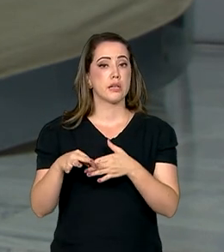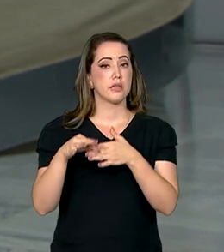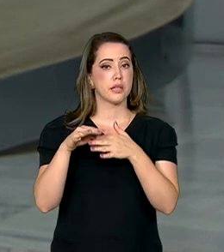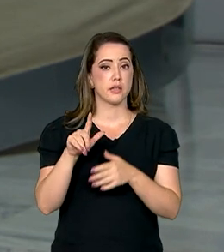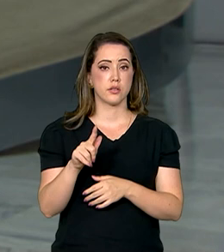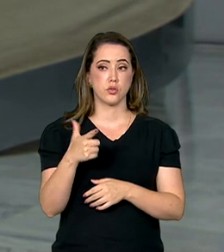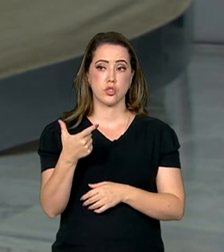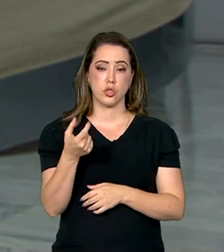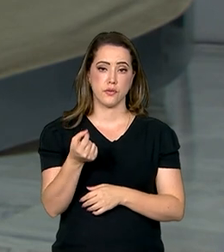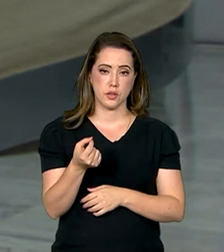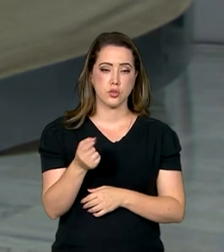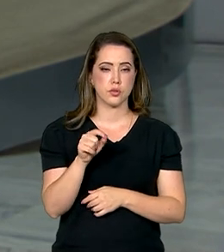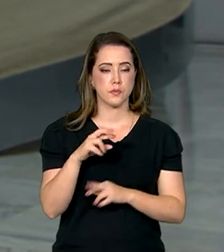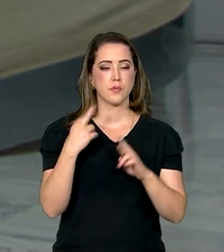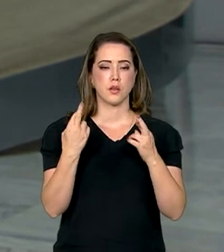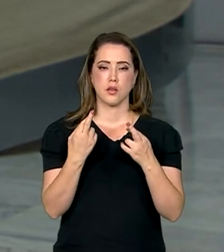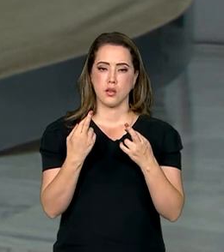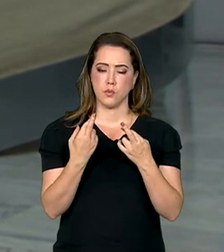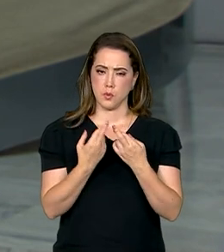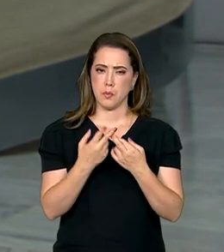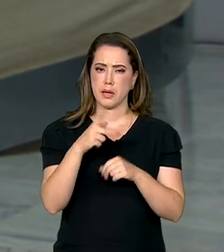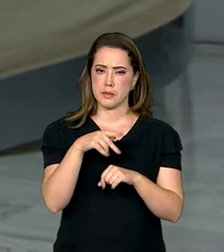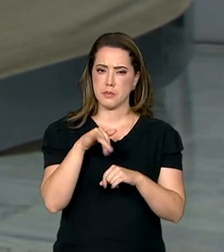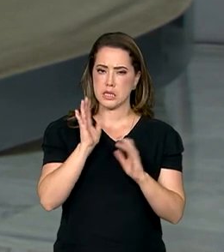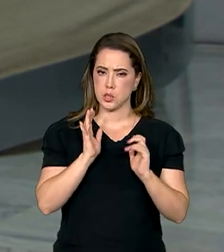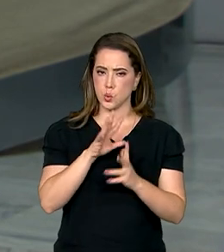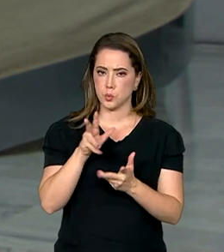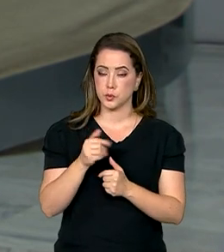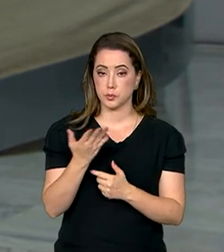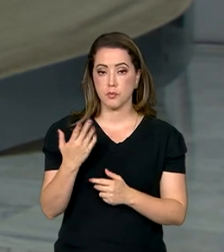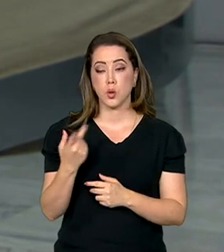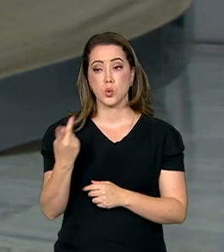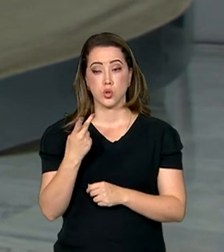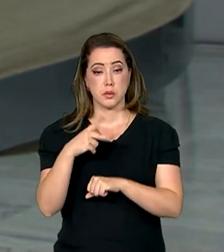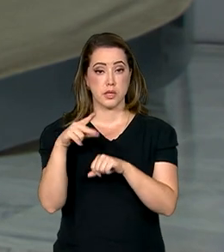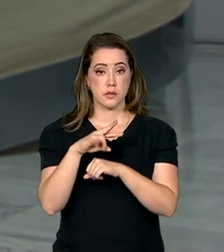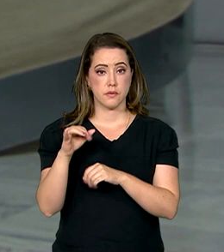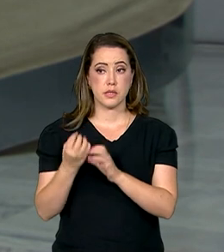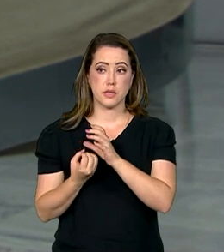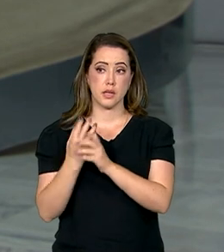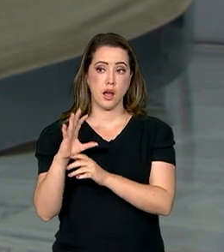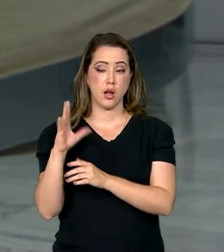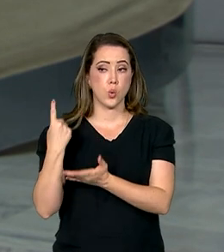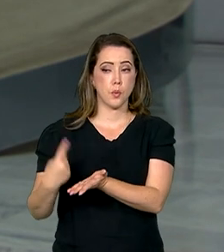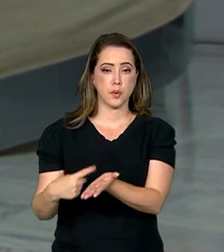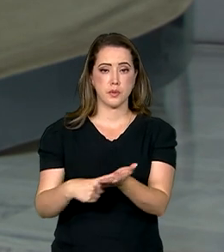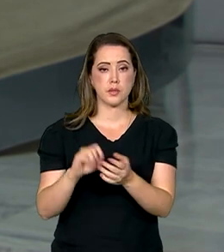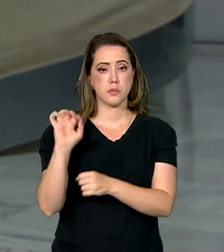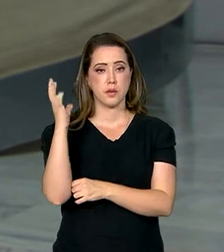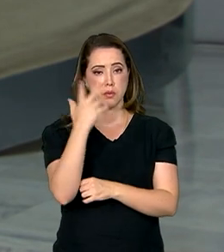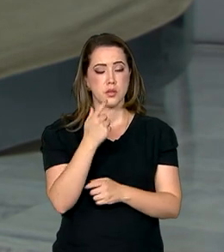grupo que reúne as maiores economias do mundo. Os dois países devem discutir e construir acordos sobre meio ambiente,